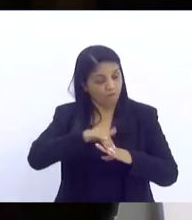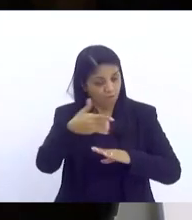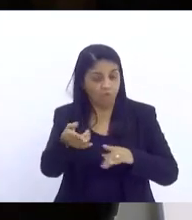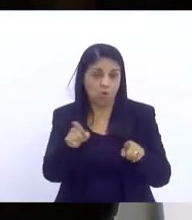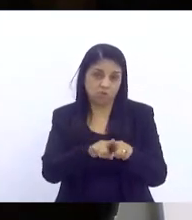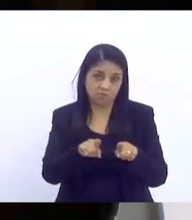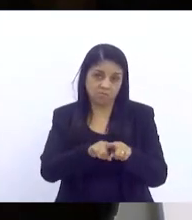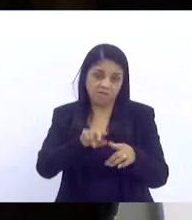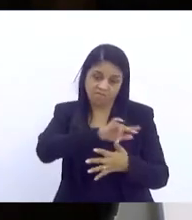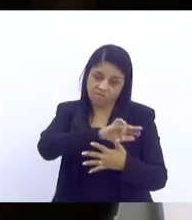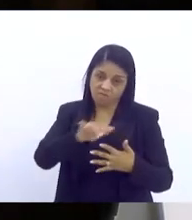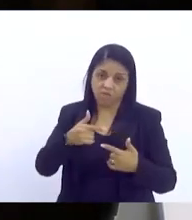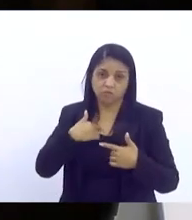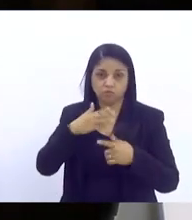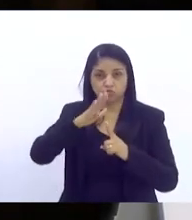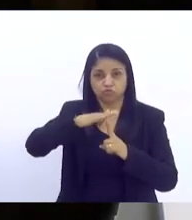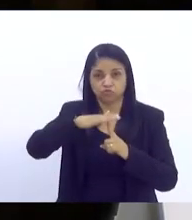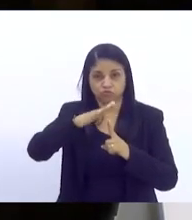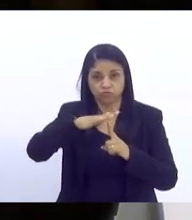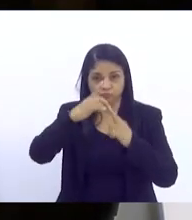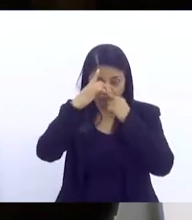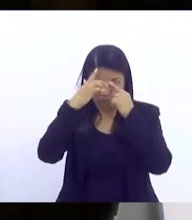São diversos tipos de violência.